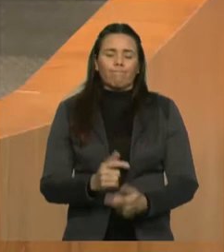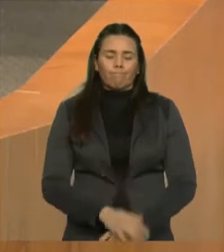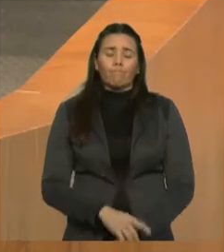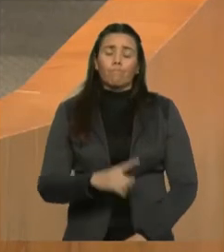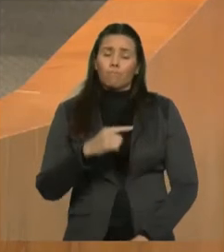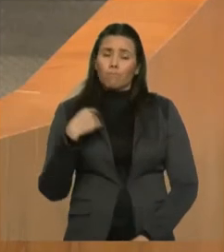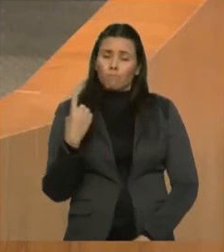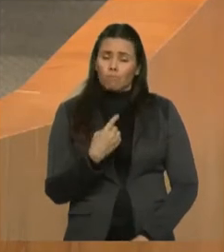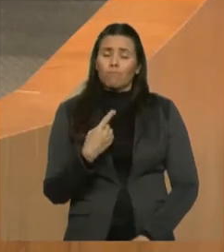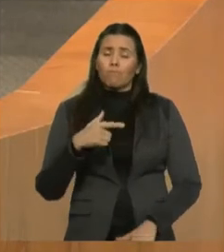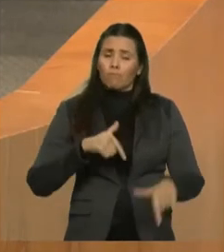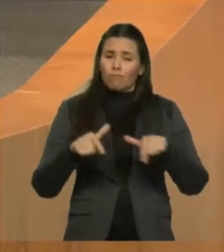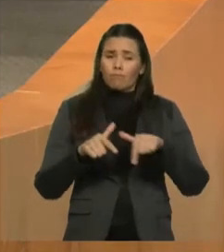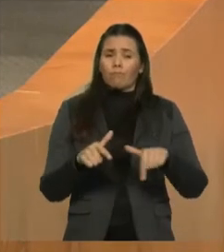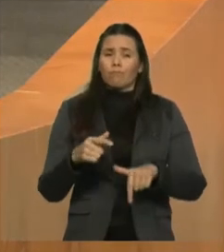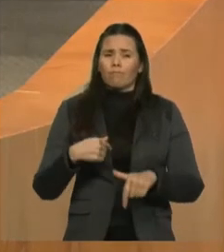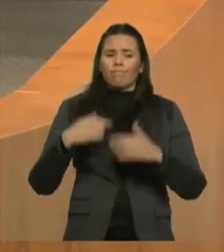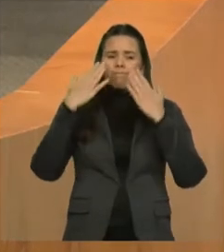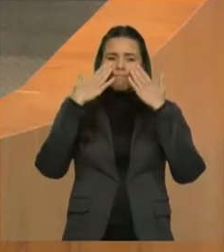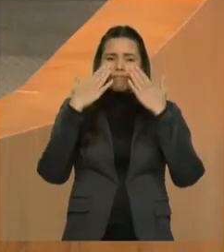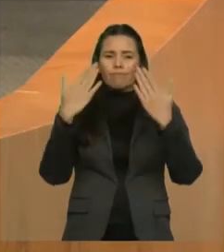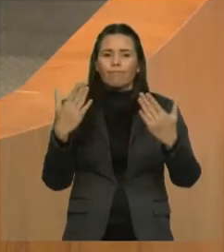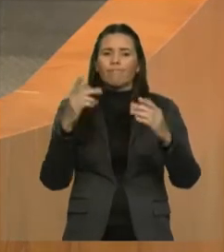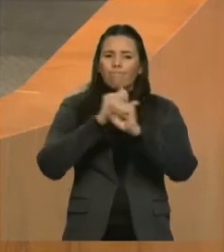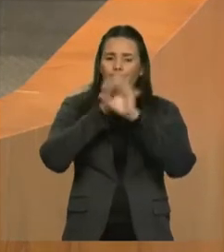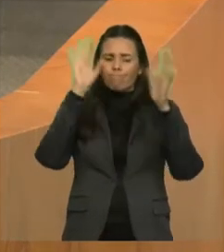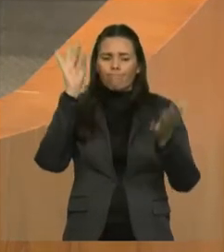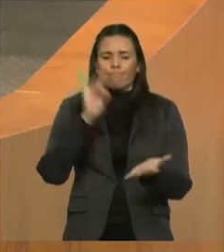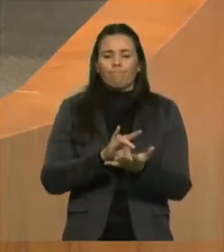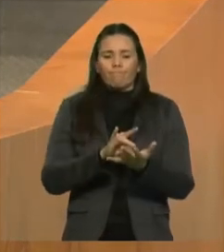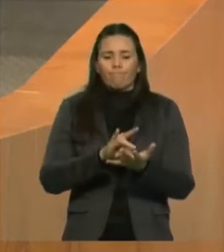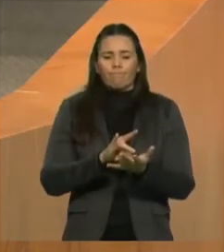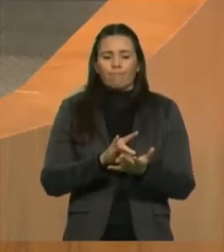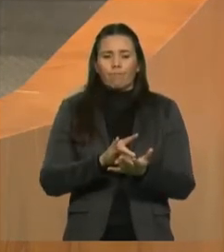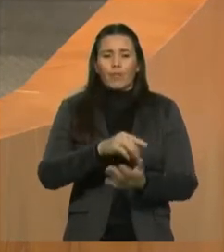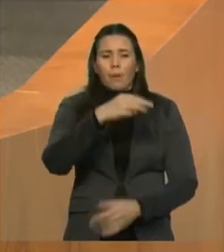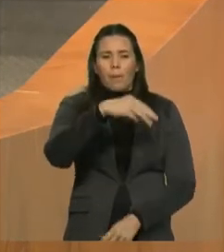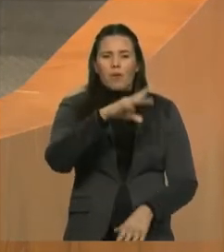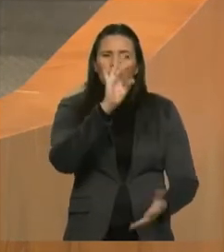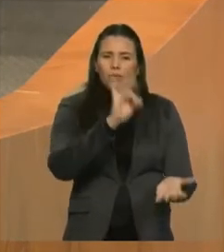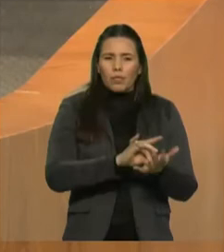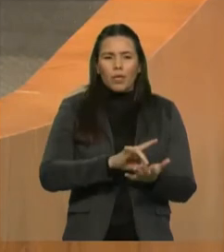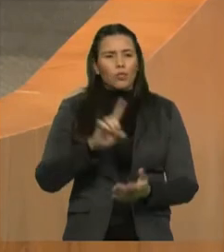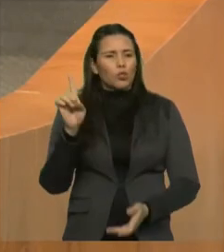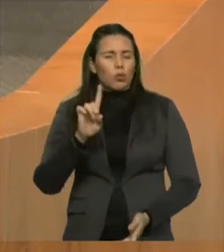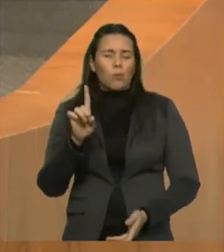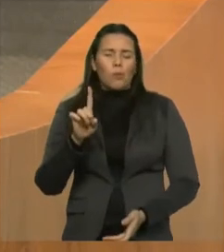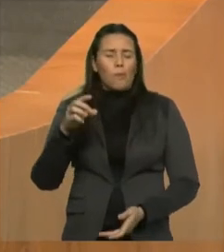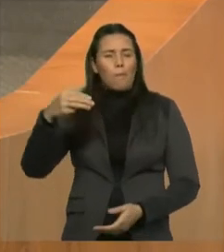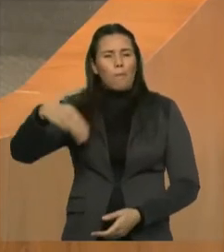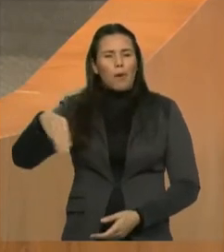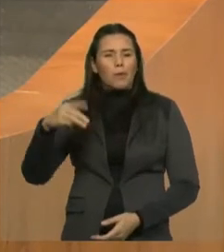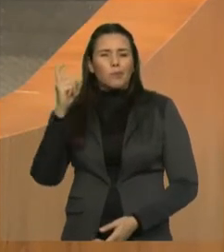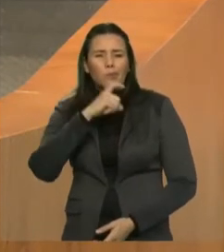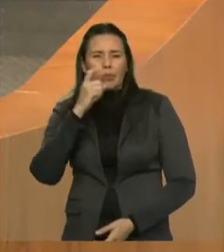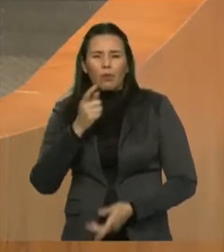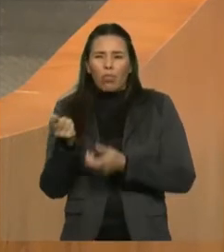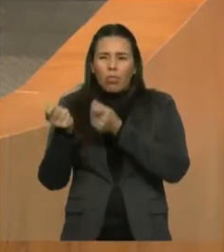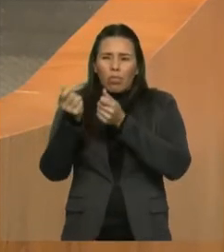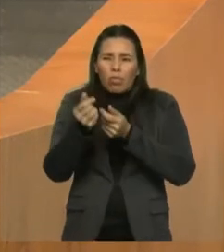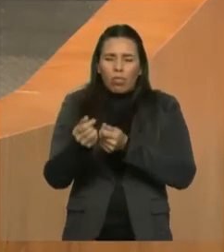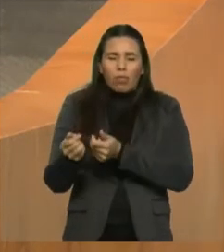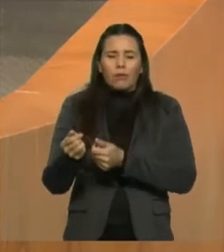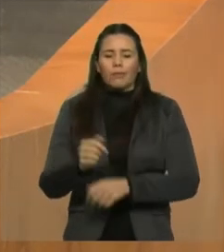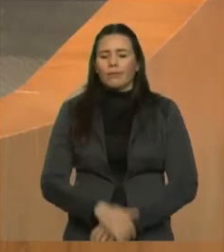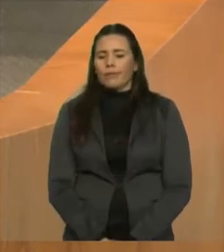o Maranhão de verdade, o Maranhão da realidade, não o Maranhão da propaganda enganosa, não o Maranhão que aparece no